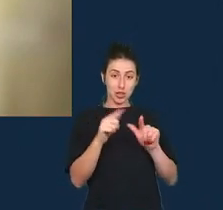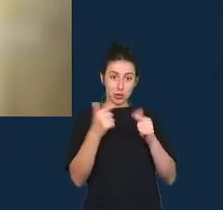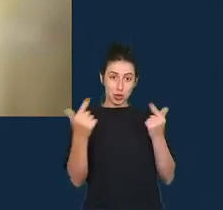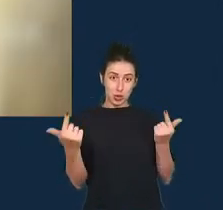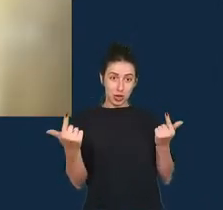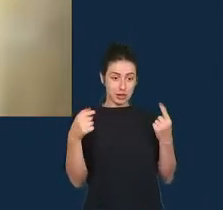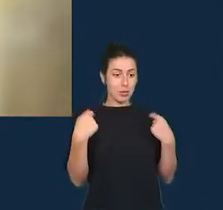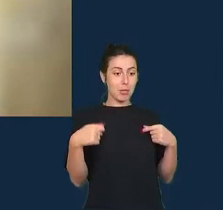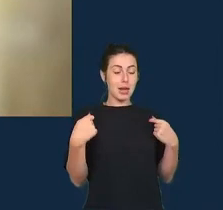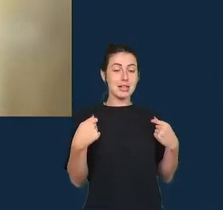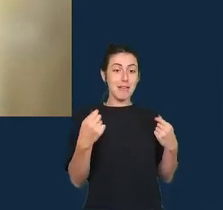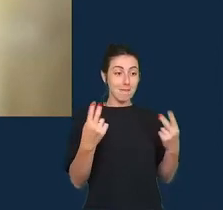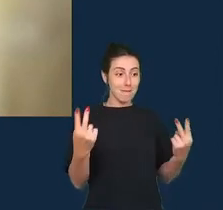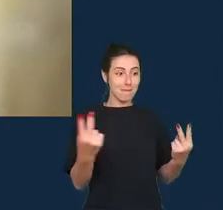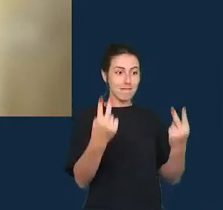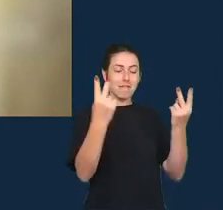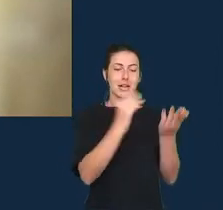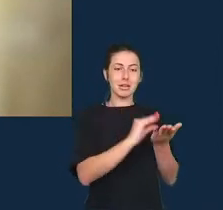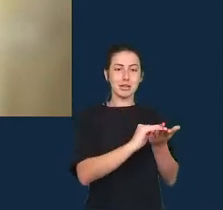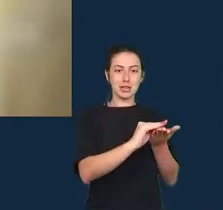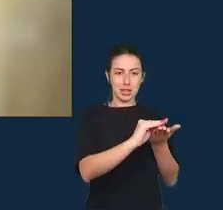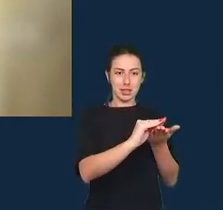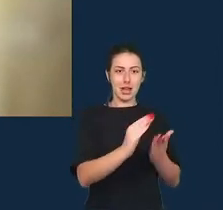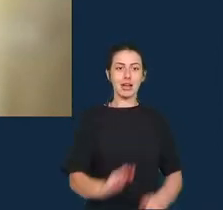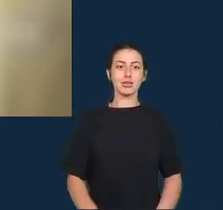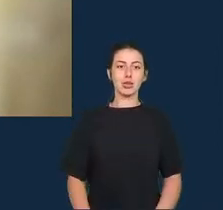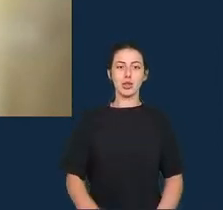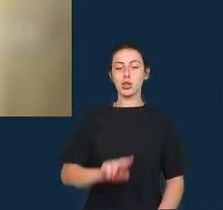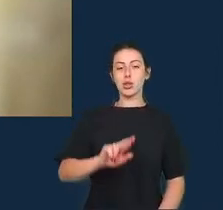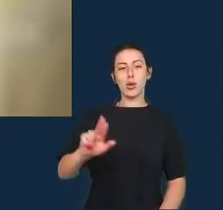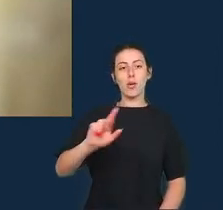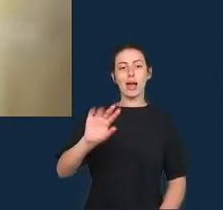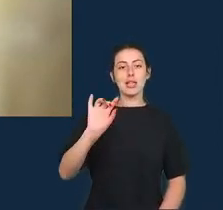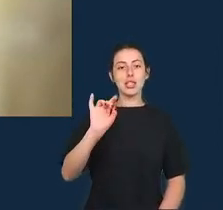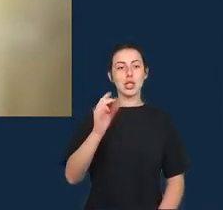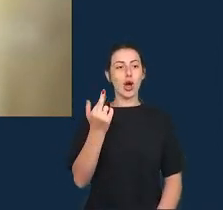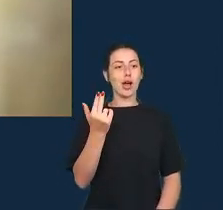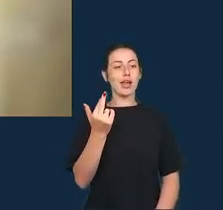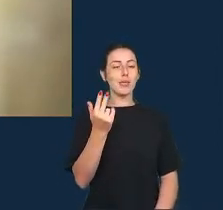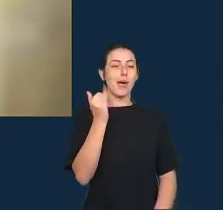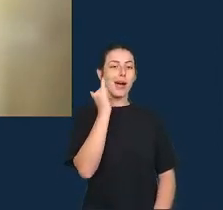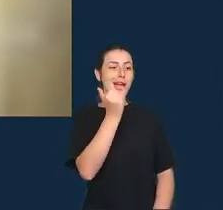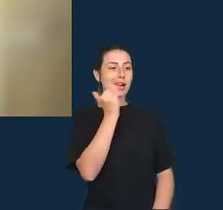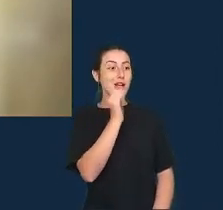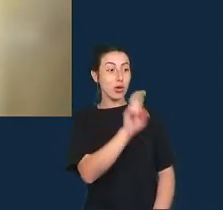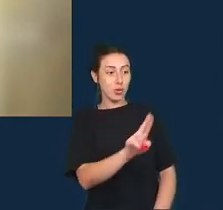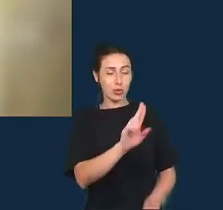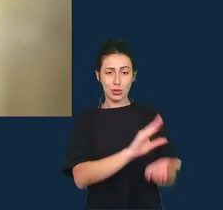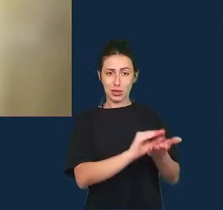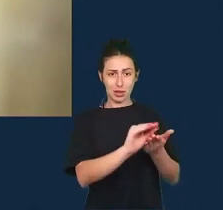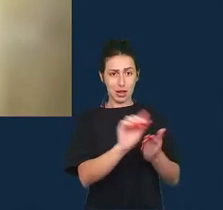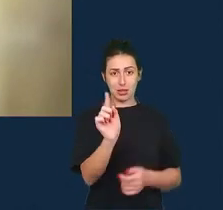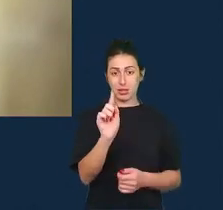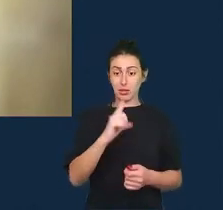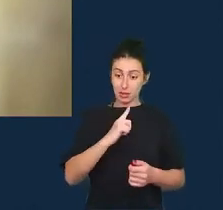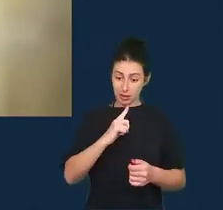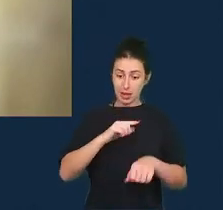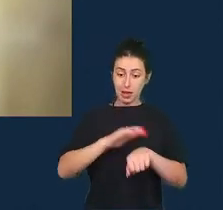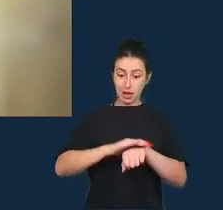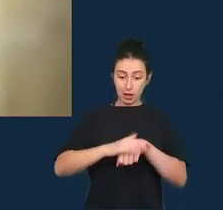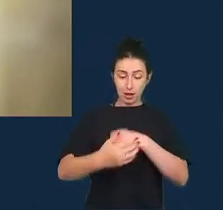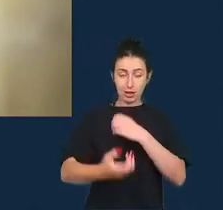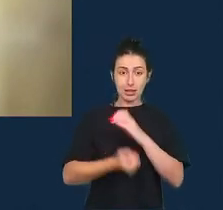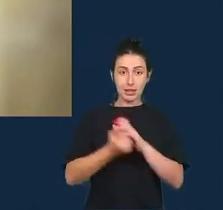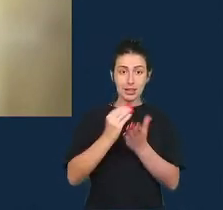somente relatam com base em dados mas eles criam seus próprios dados e tem uma sessão do livro que se